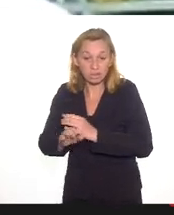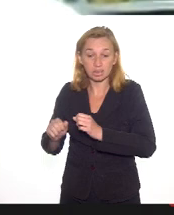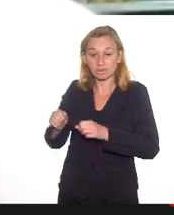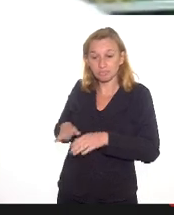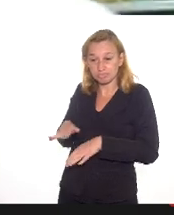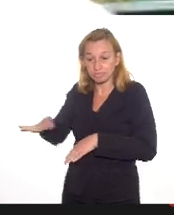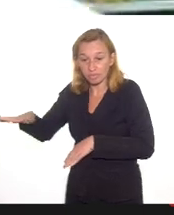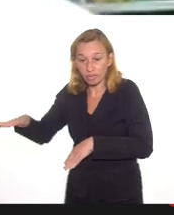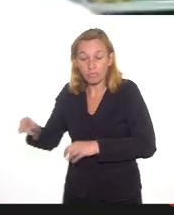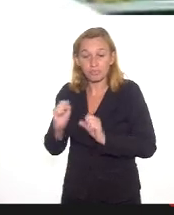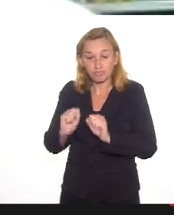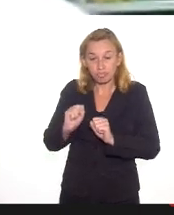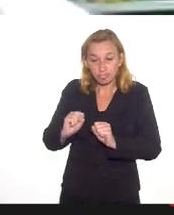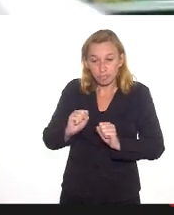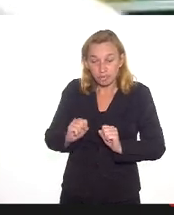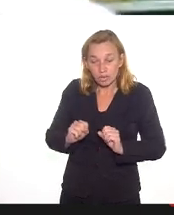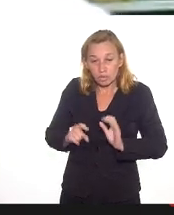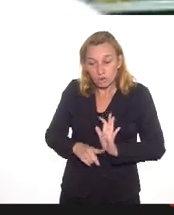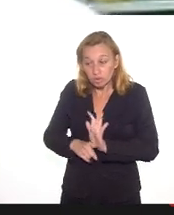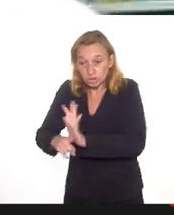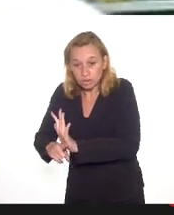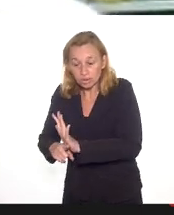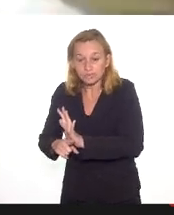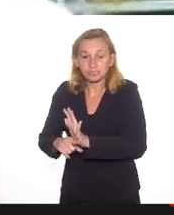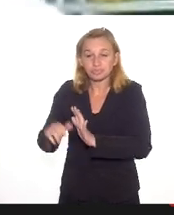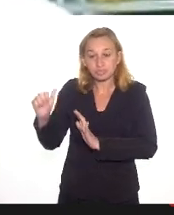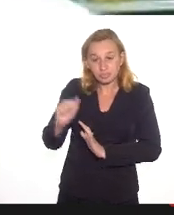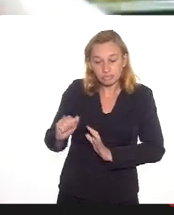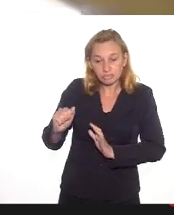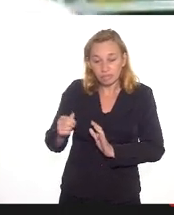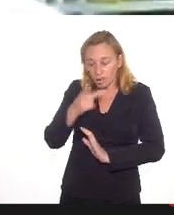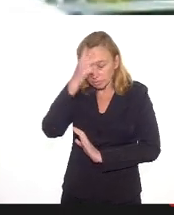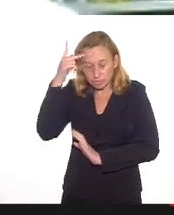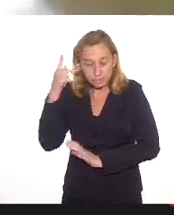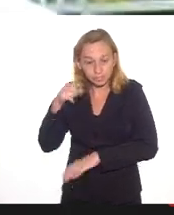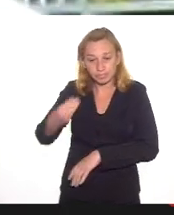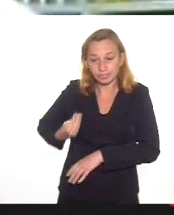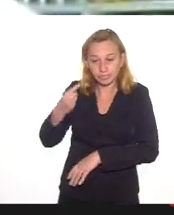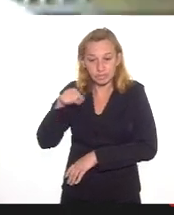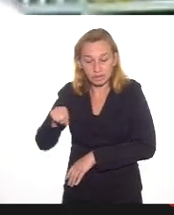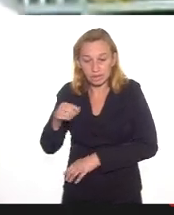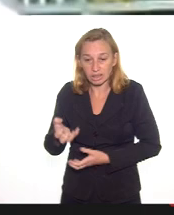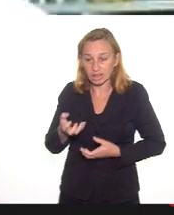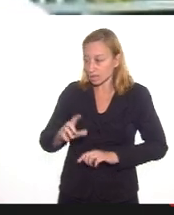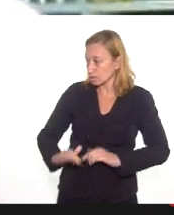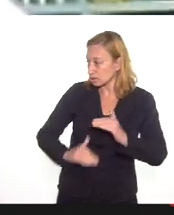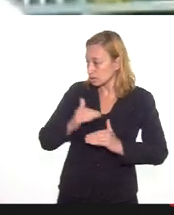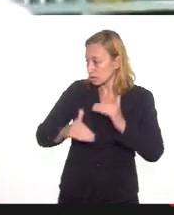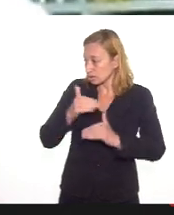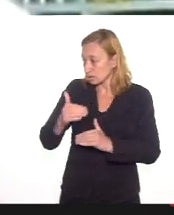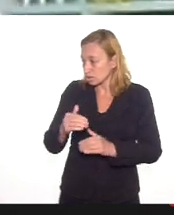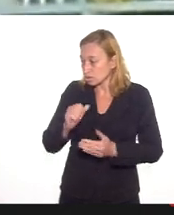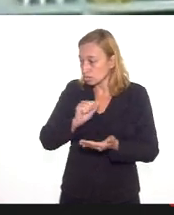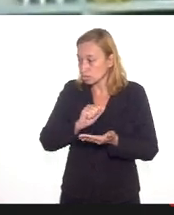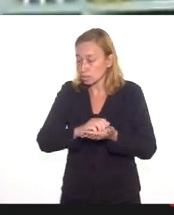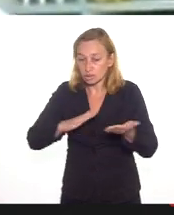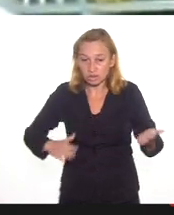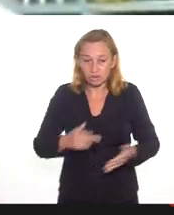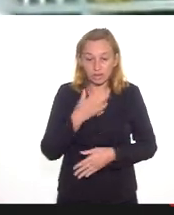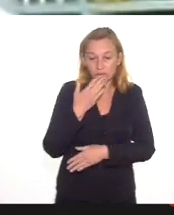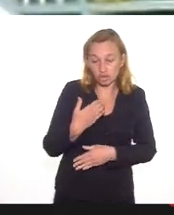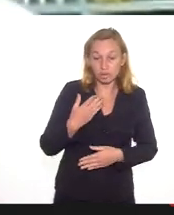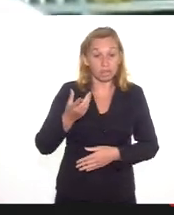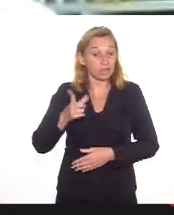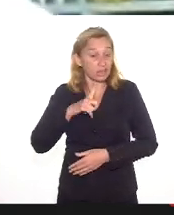Ele pode ser um catalisador de ações, catalisador de pessoas que estão ali querendo desenvolver algum tipo de atividade que gere renda